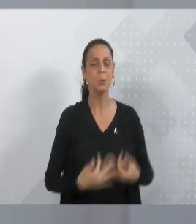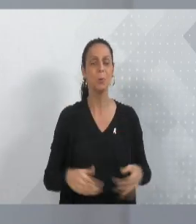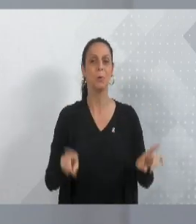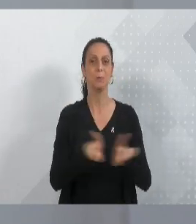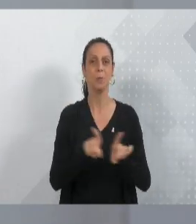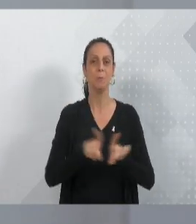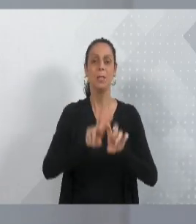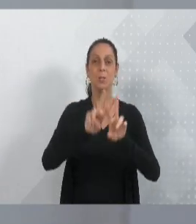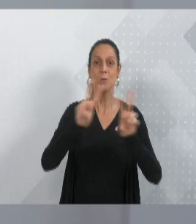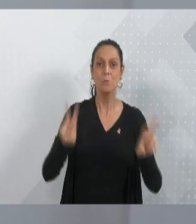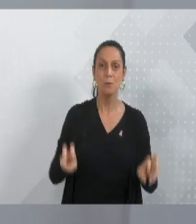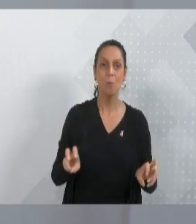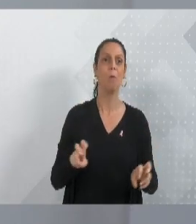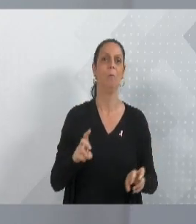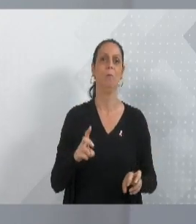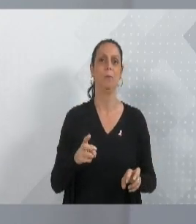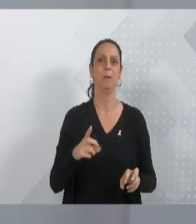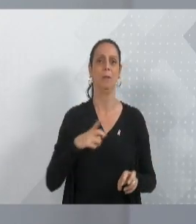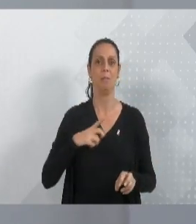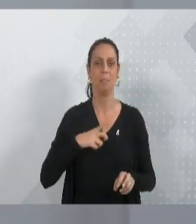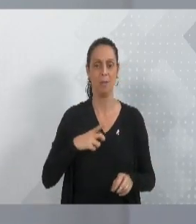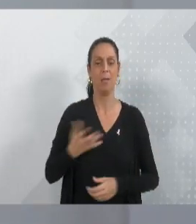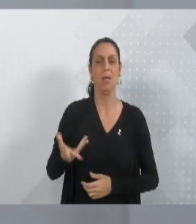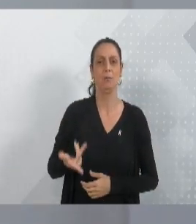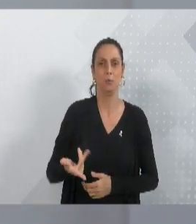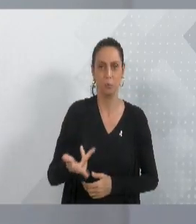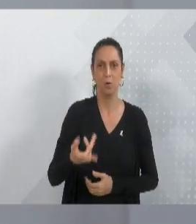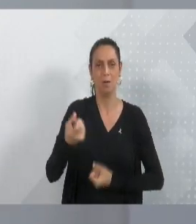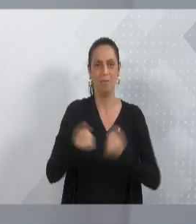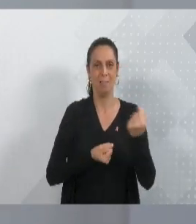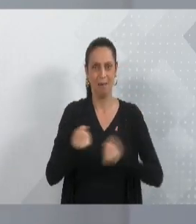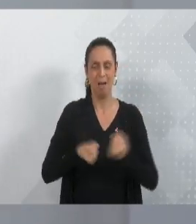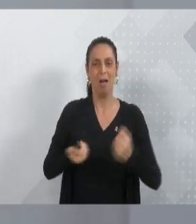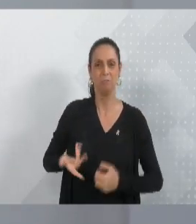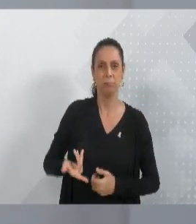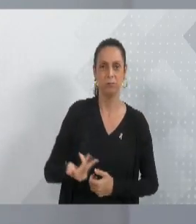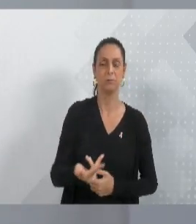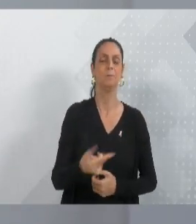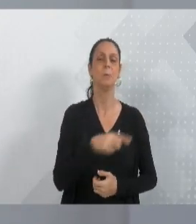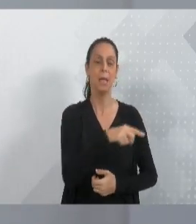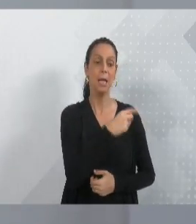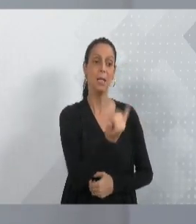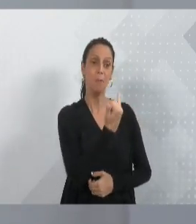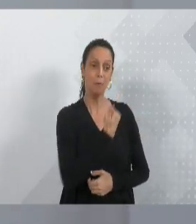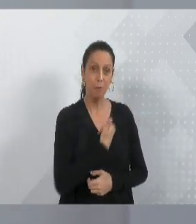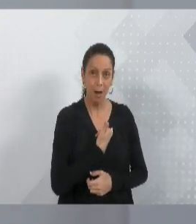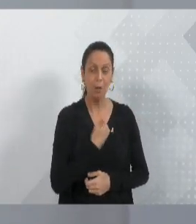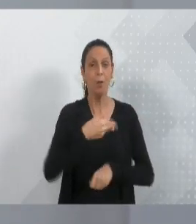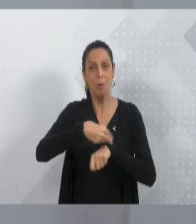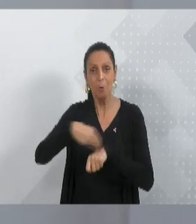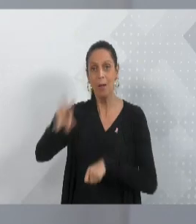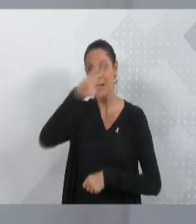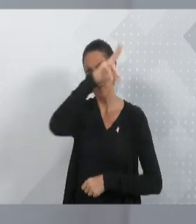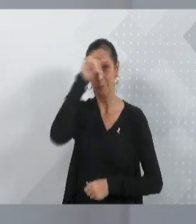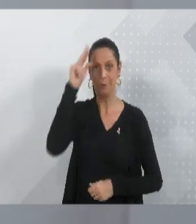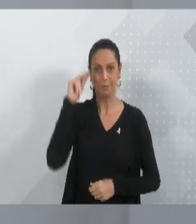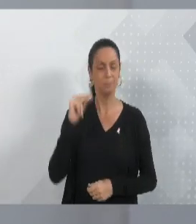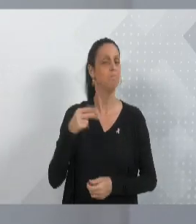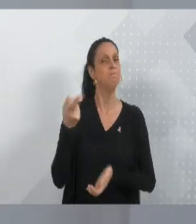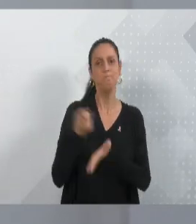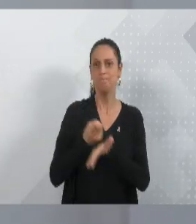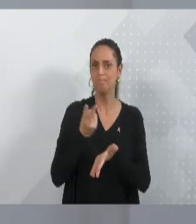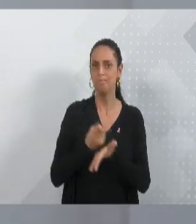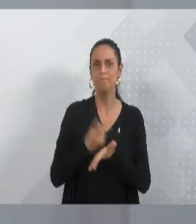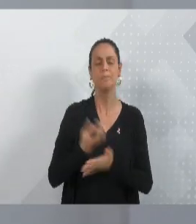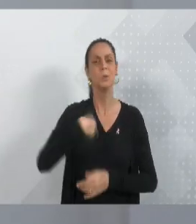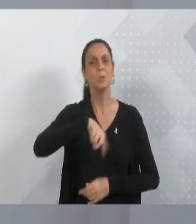estamos pedindo também à administração pública alguns estudos, porque esse é o nosso papel, fazer a conexão com a comunidade sempre, trazendo os órgãos públicos para a gente pensar